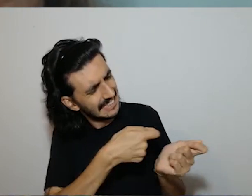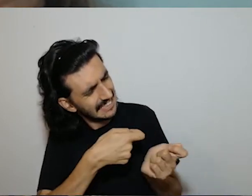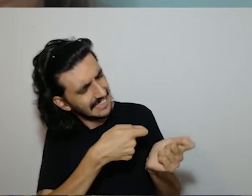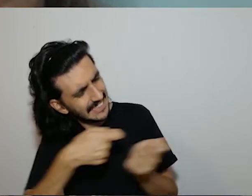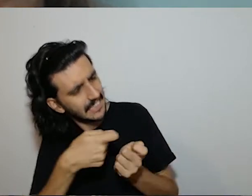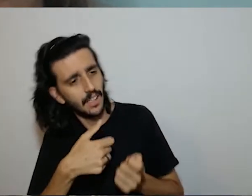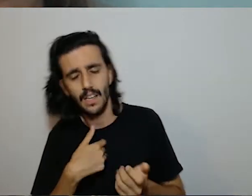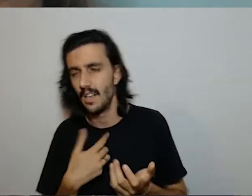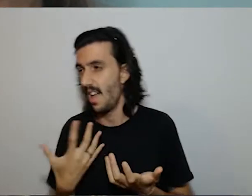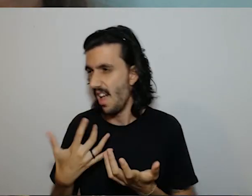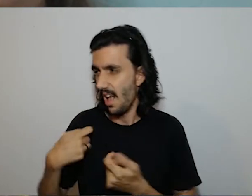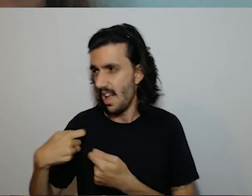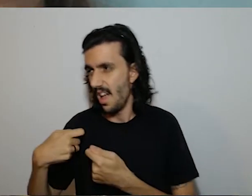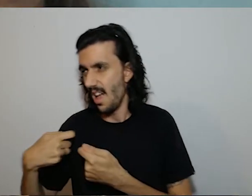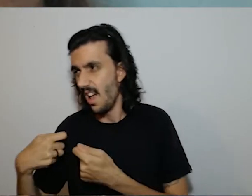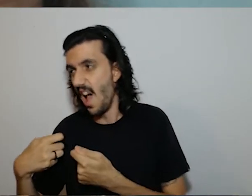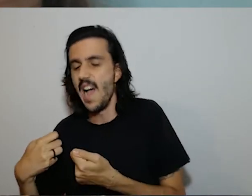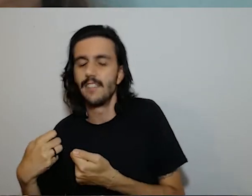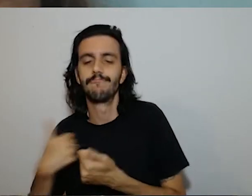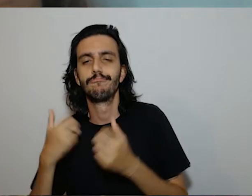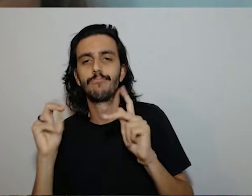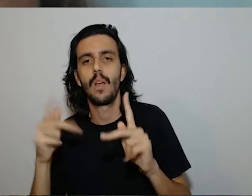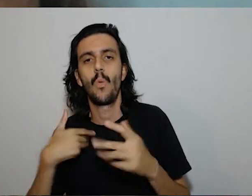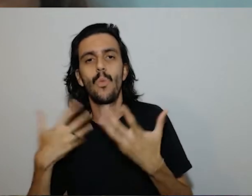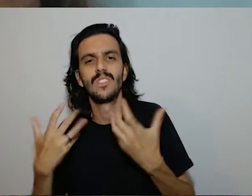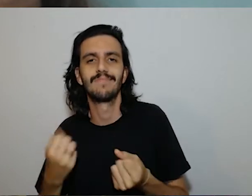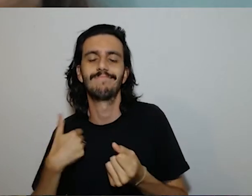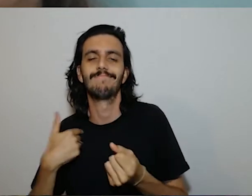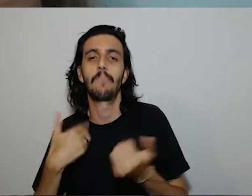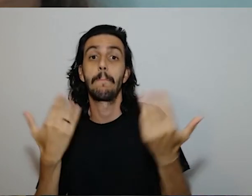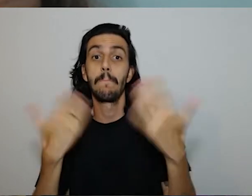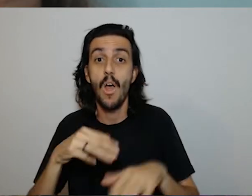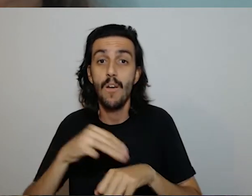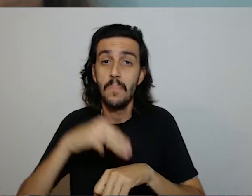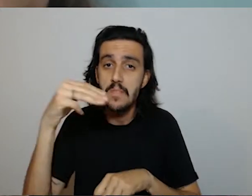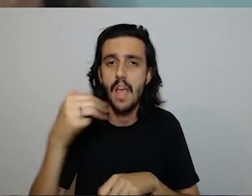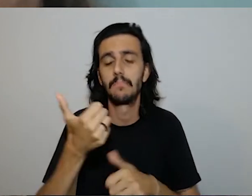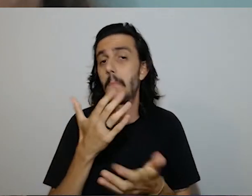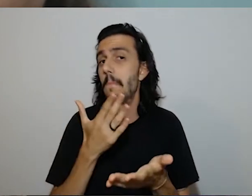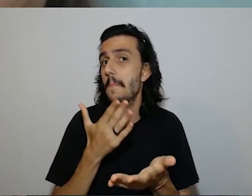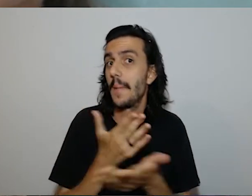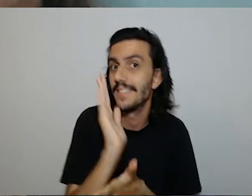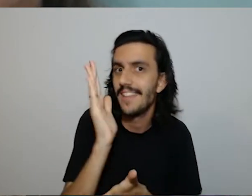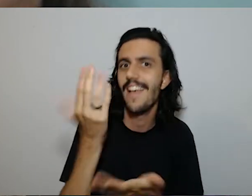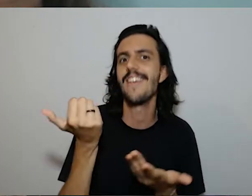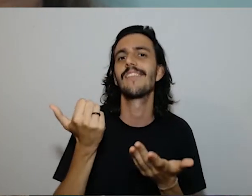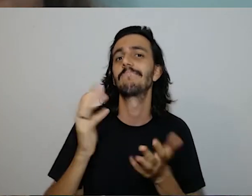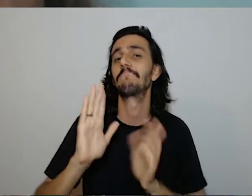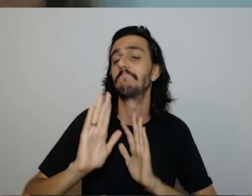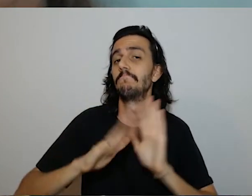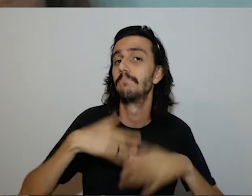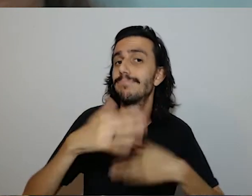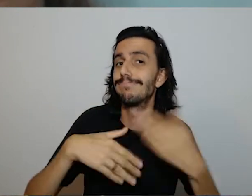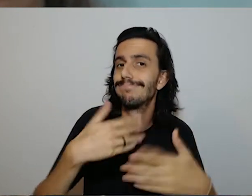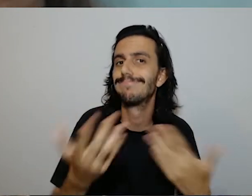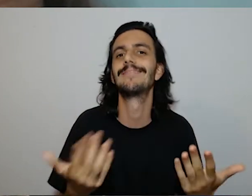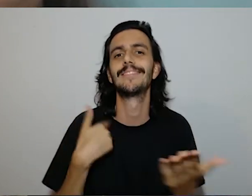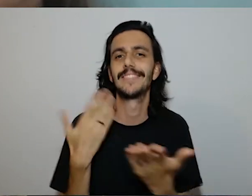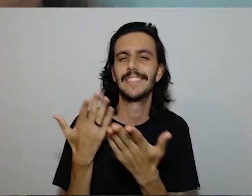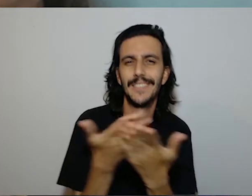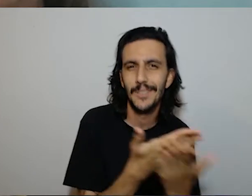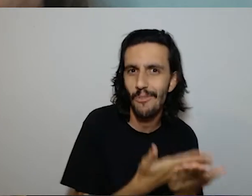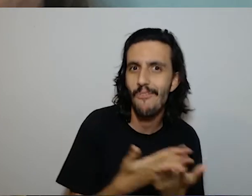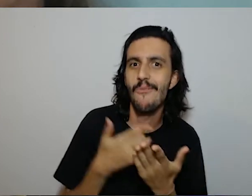eu fiz prova passei no concurso do mestrado em urbanismo né e